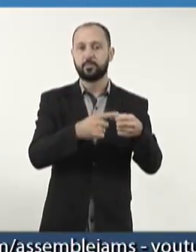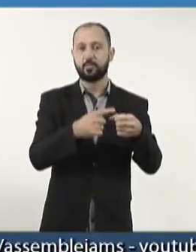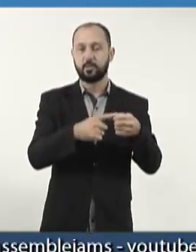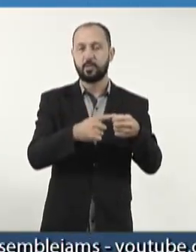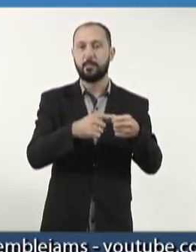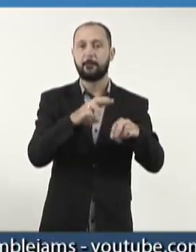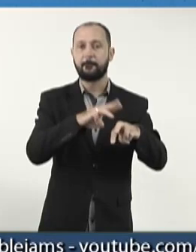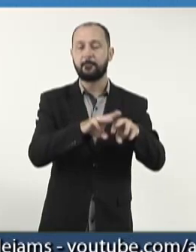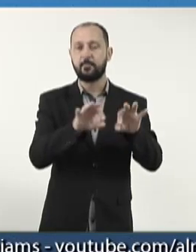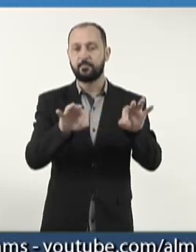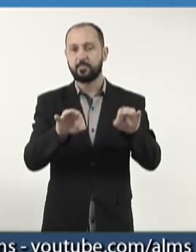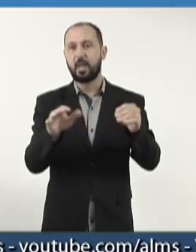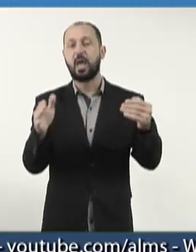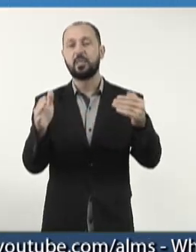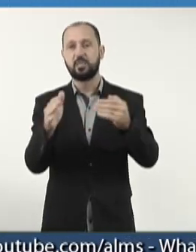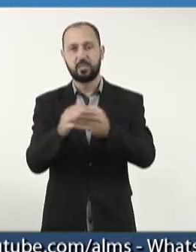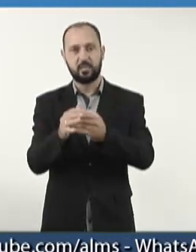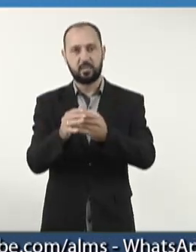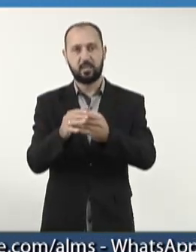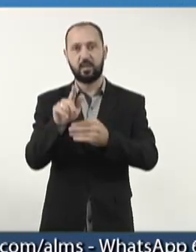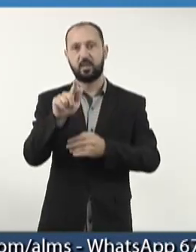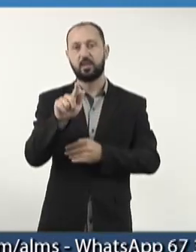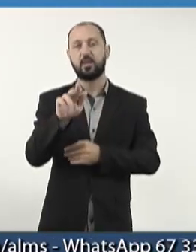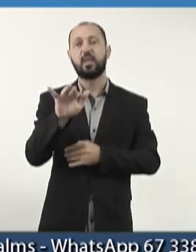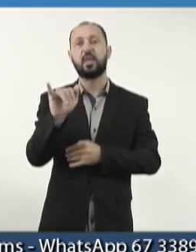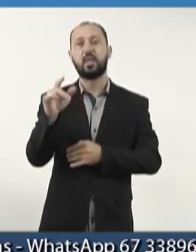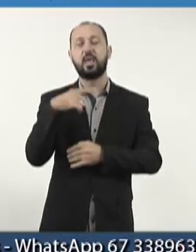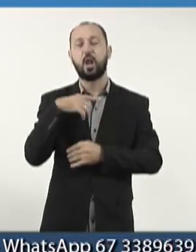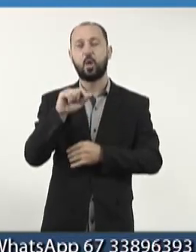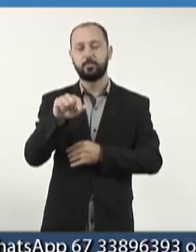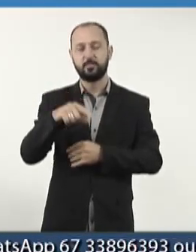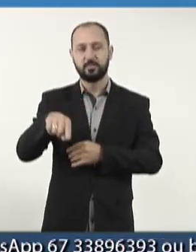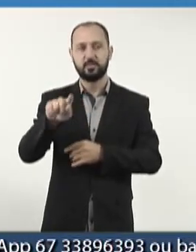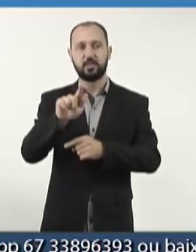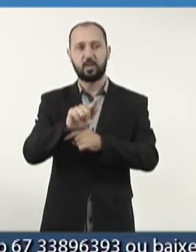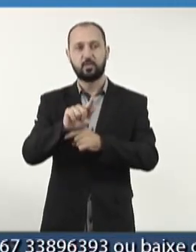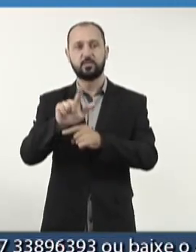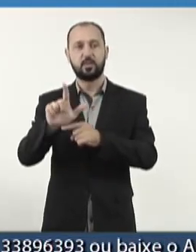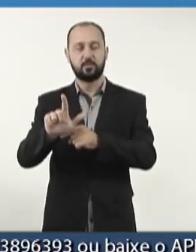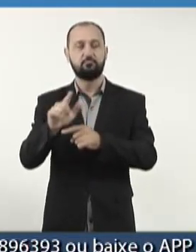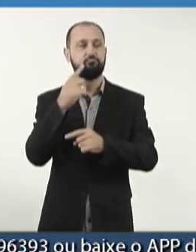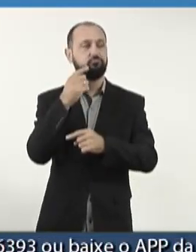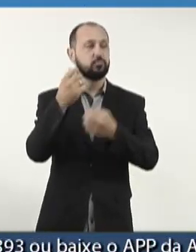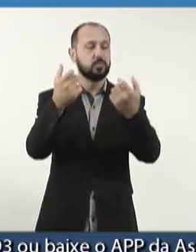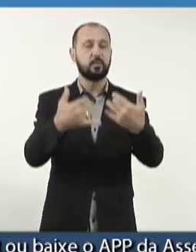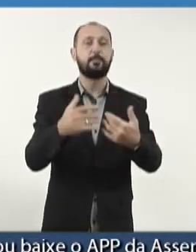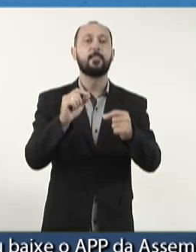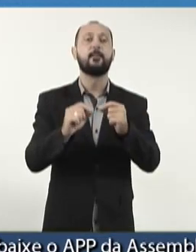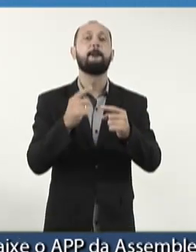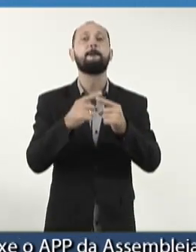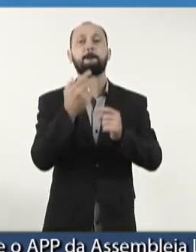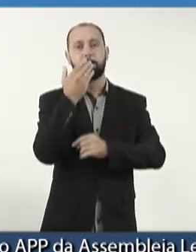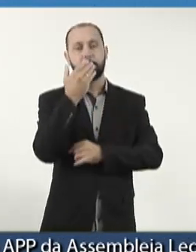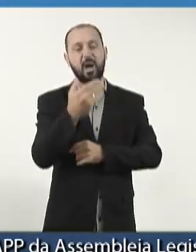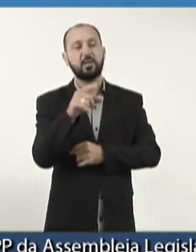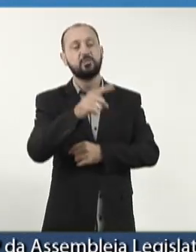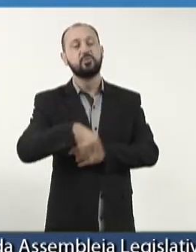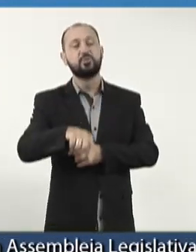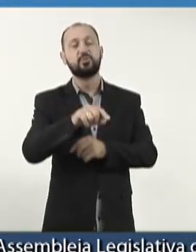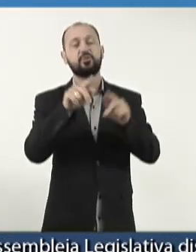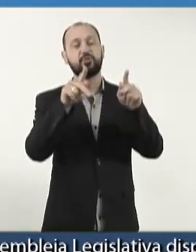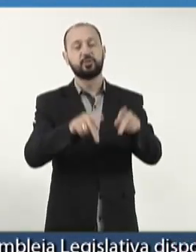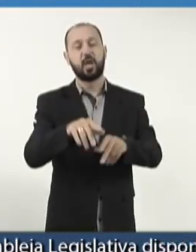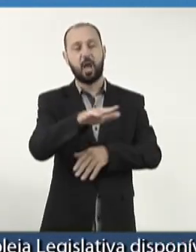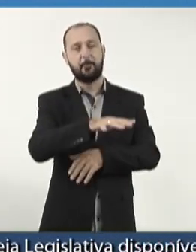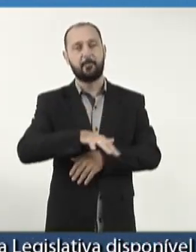Maracajú a Guia Lopes da Laguna, no Coneçu do Estado. Essa indicação se justifica por reivindicações dos moradores